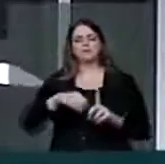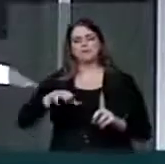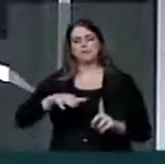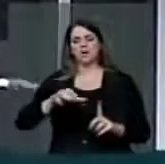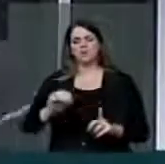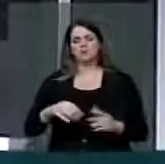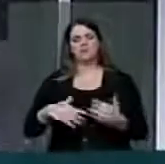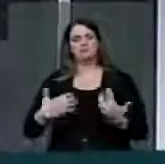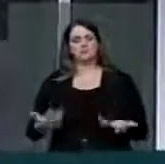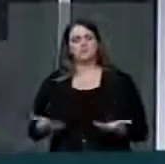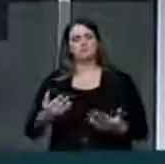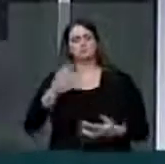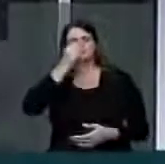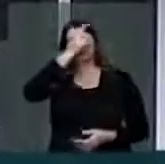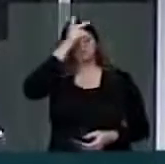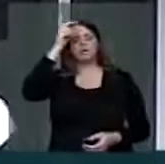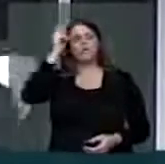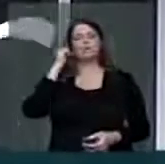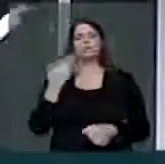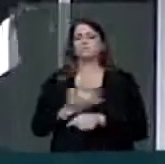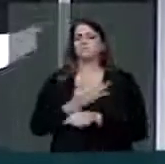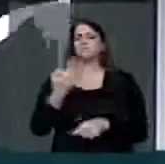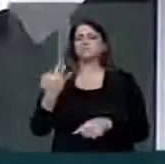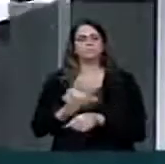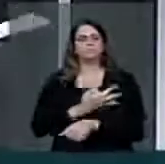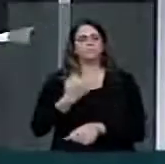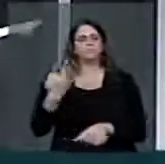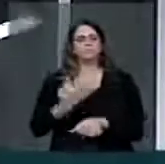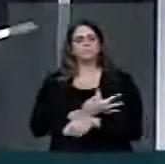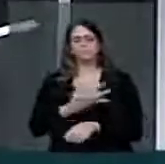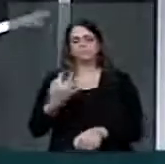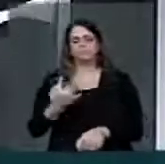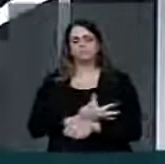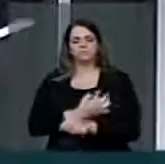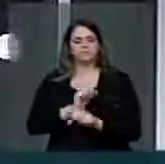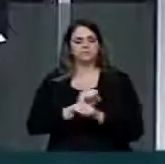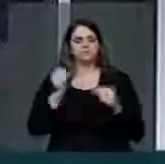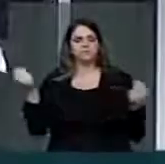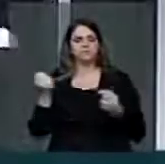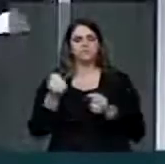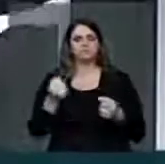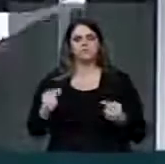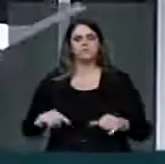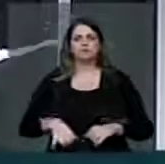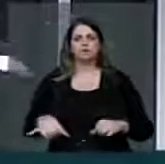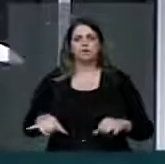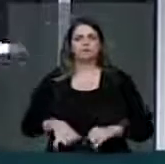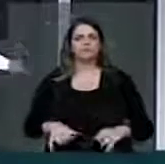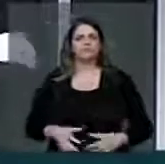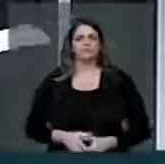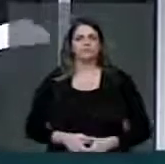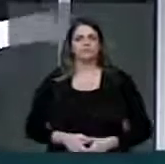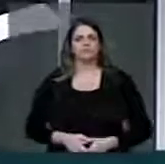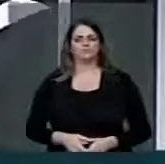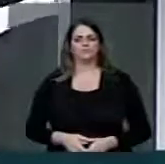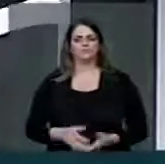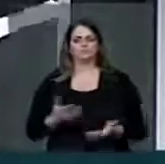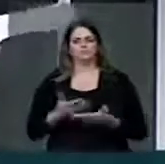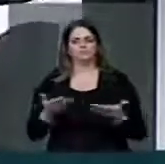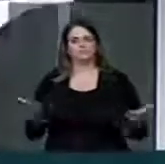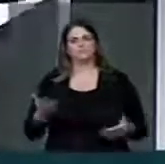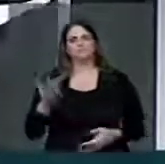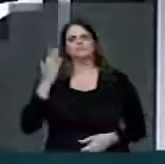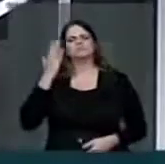que as prefeituras não aguentam mais. Não aguentam. Sabe, senhores deputados, eu acho que com vossa excelência, como